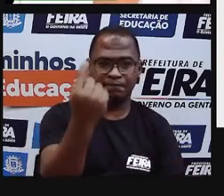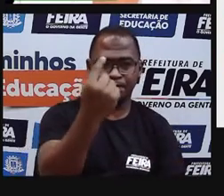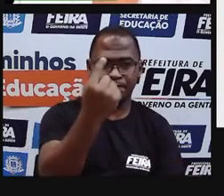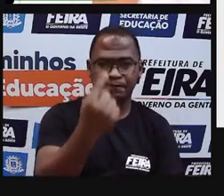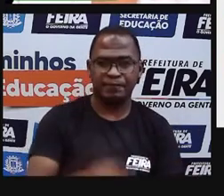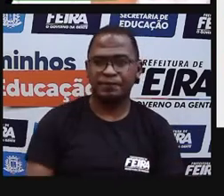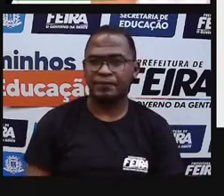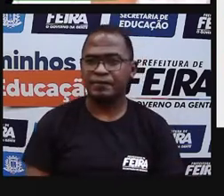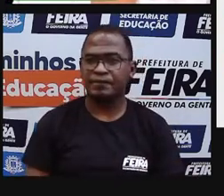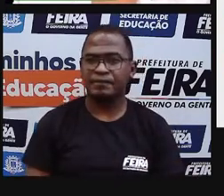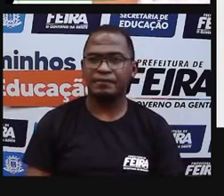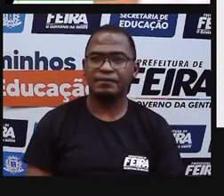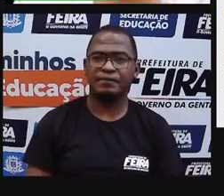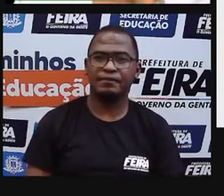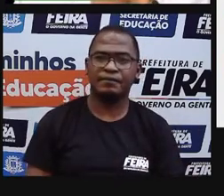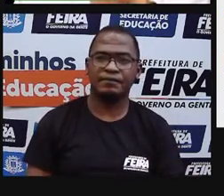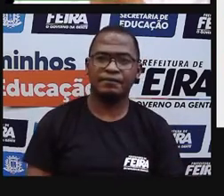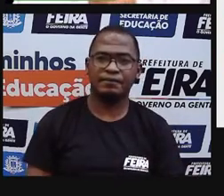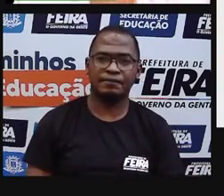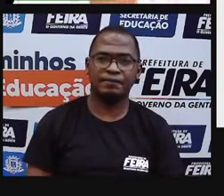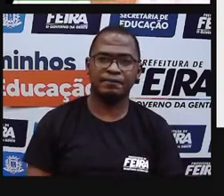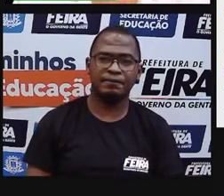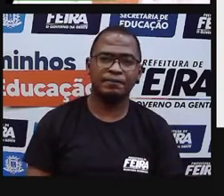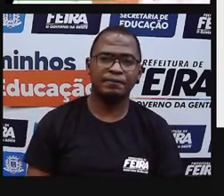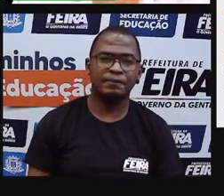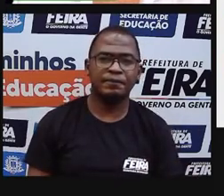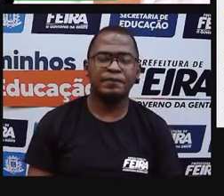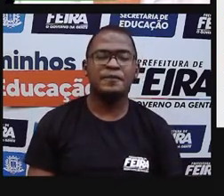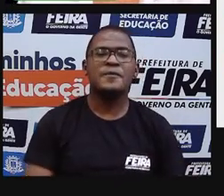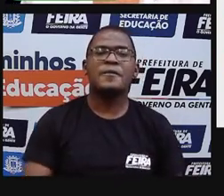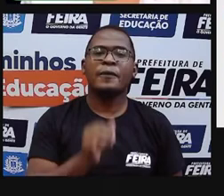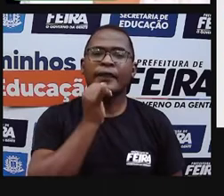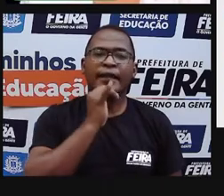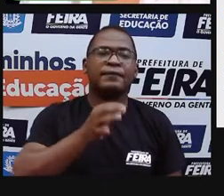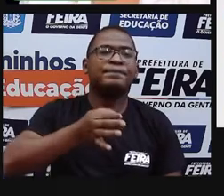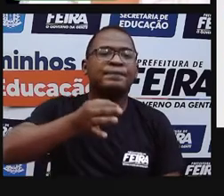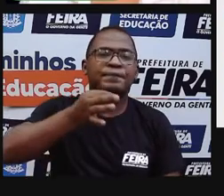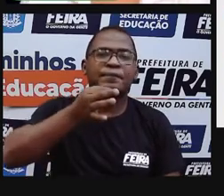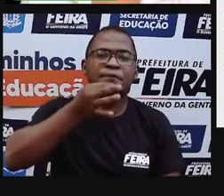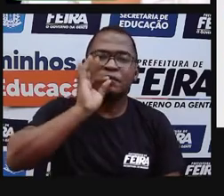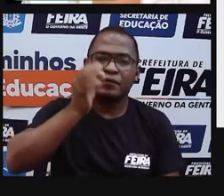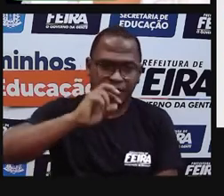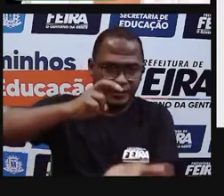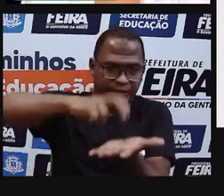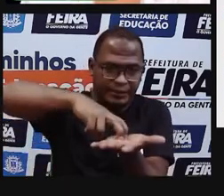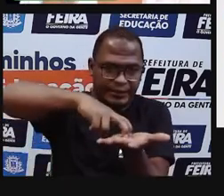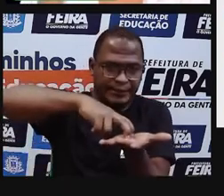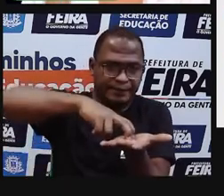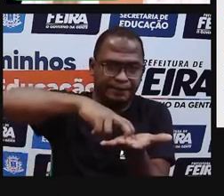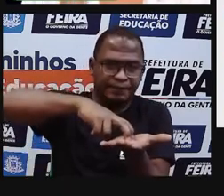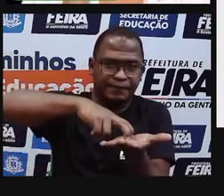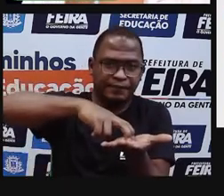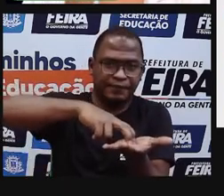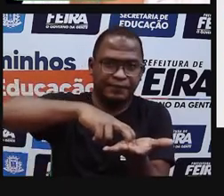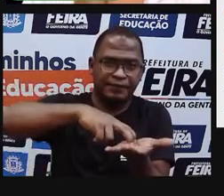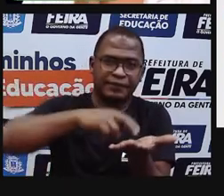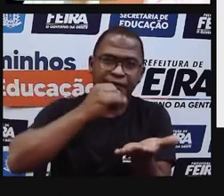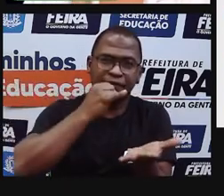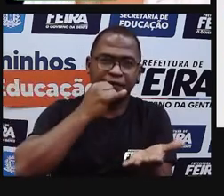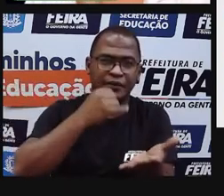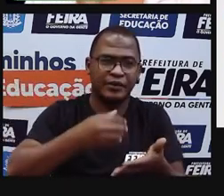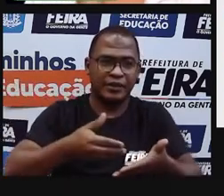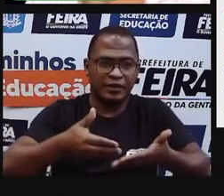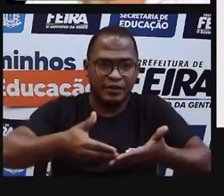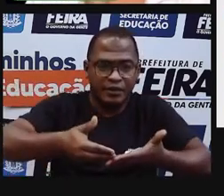E aqui nós temos uma pergunta. A primeira pergunta desse jogo diz assim. Meu café da manhã foi um pedaço de mamão.